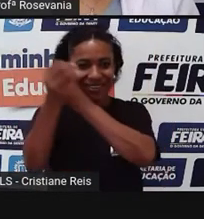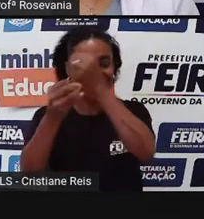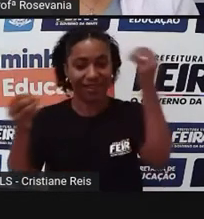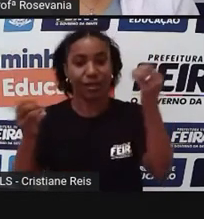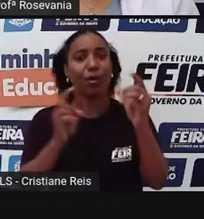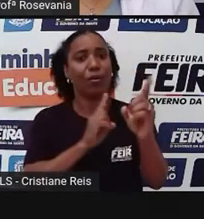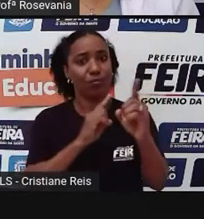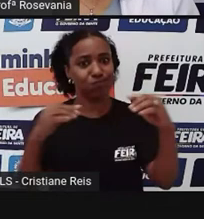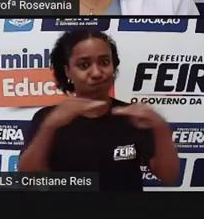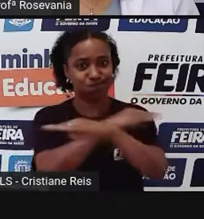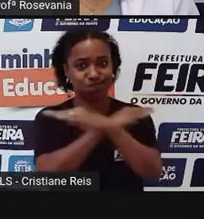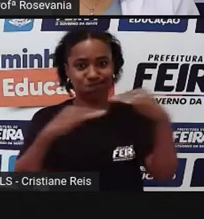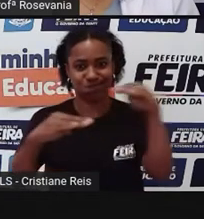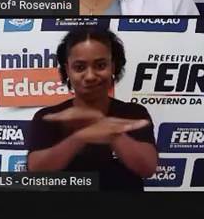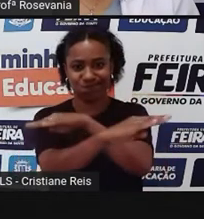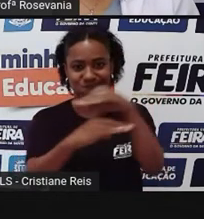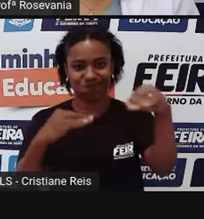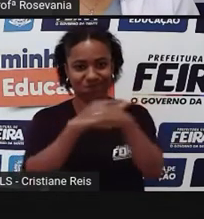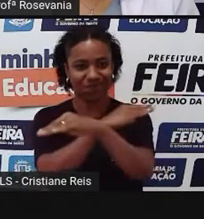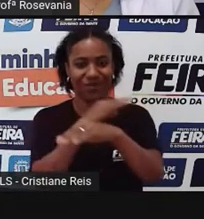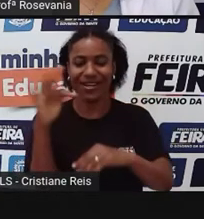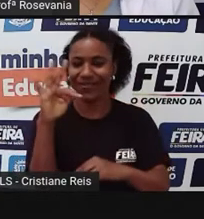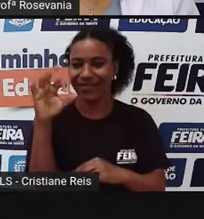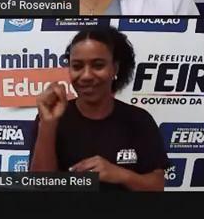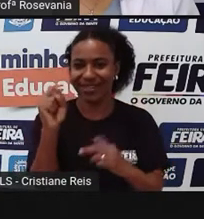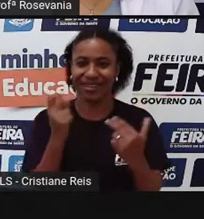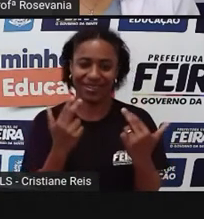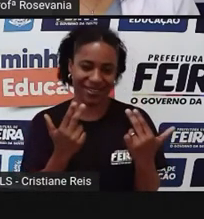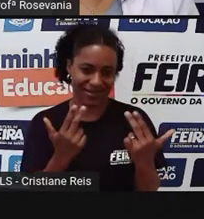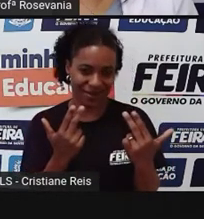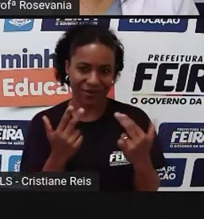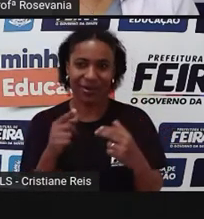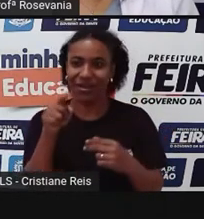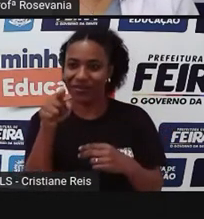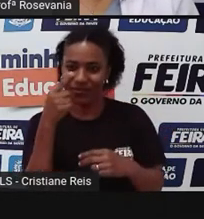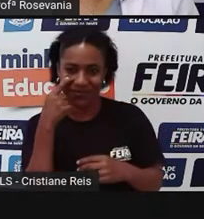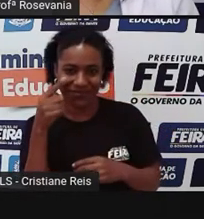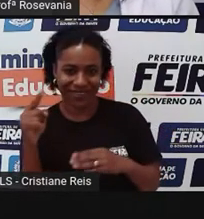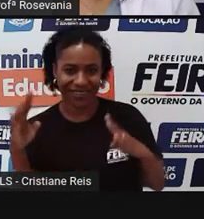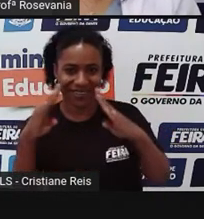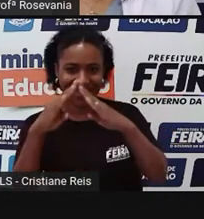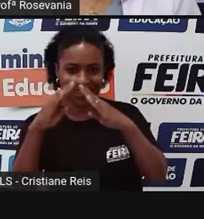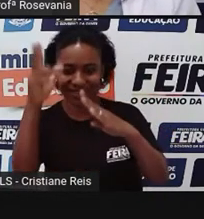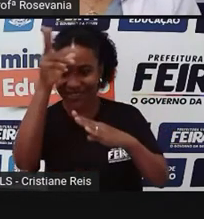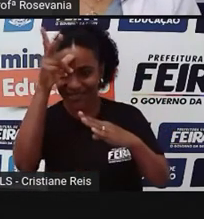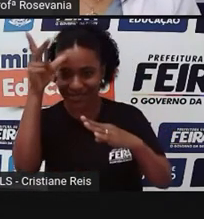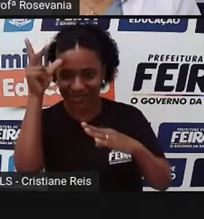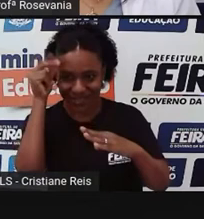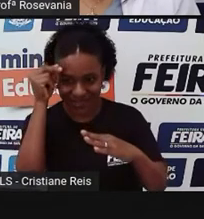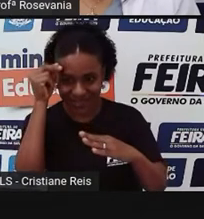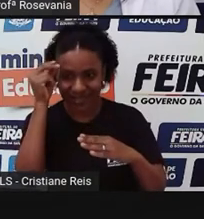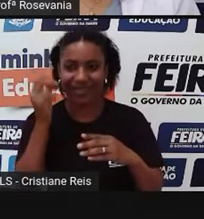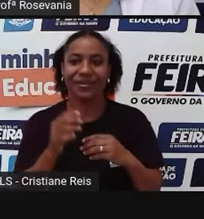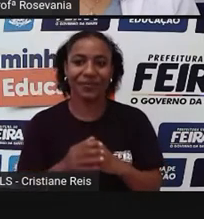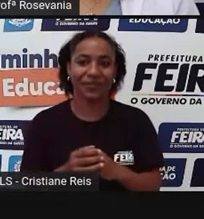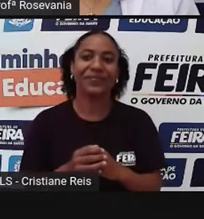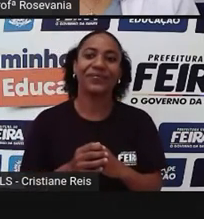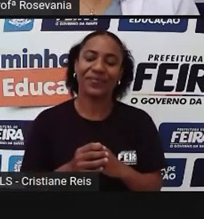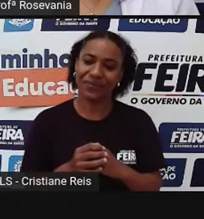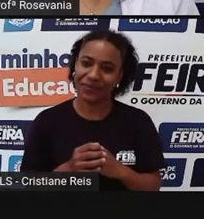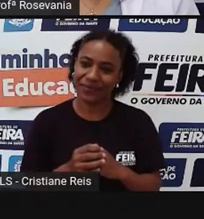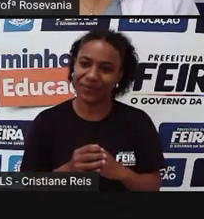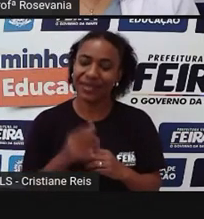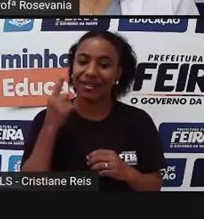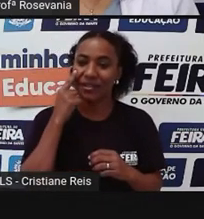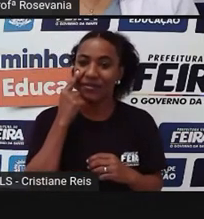que continua presente, né, essa aqui é a prefeitura, né, a sede da prefeitura, e a gente percebe aqui nesse